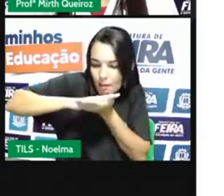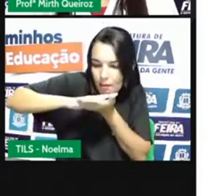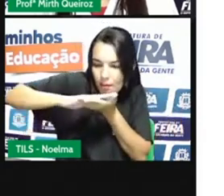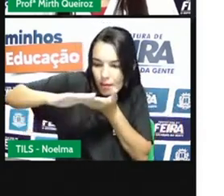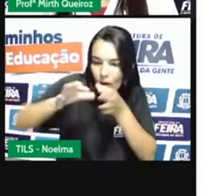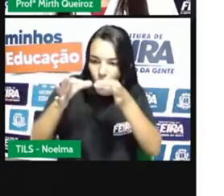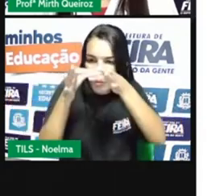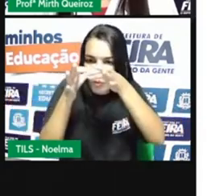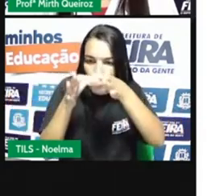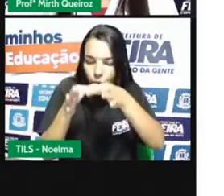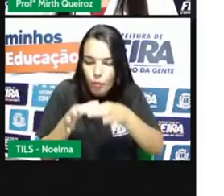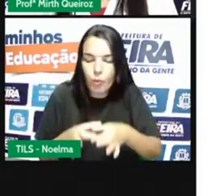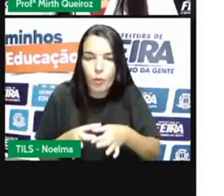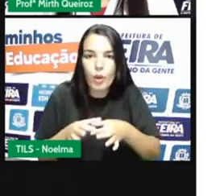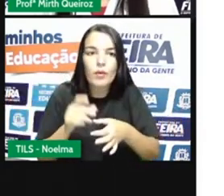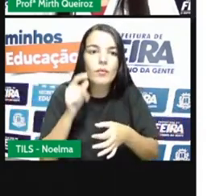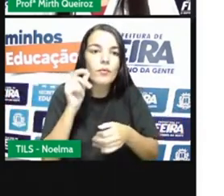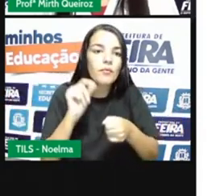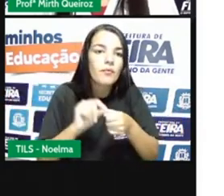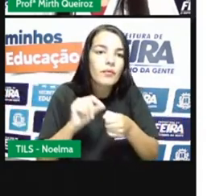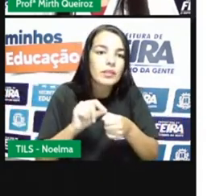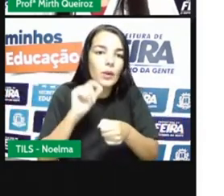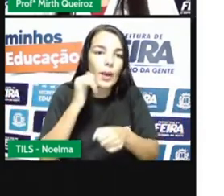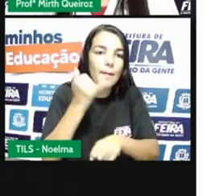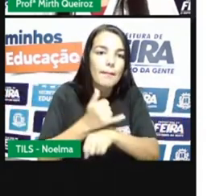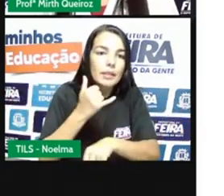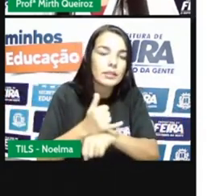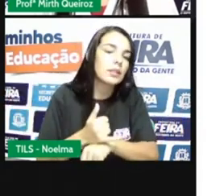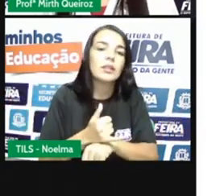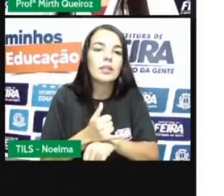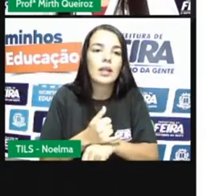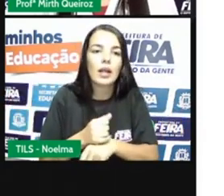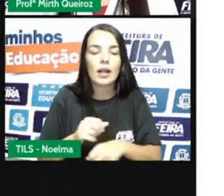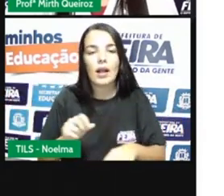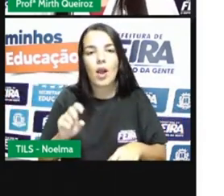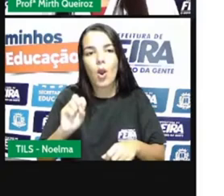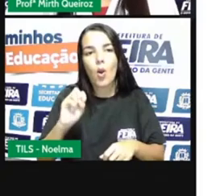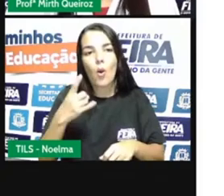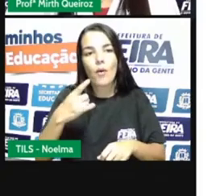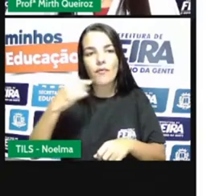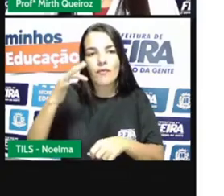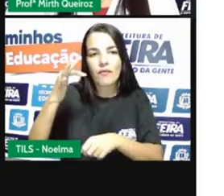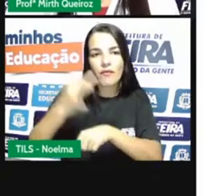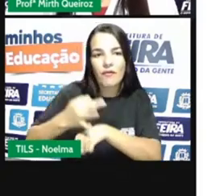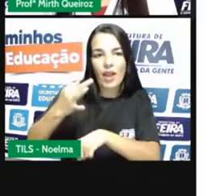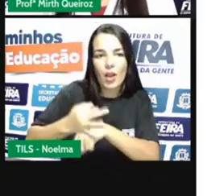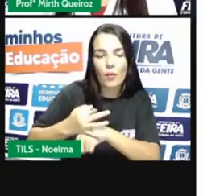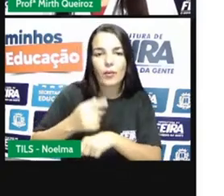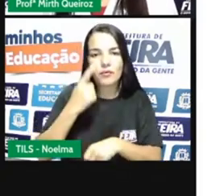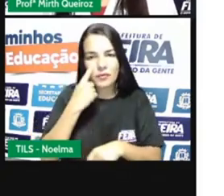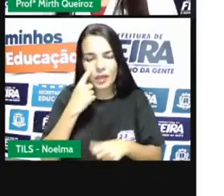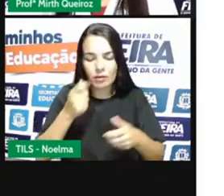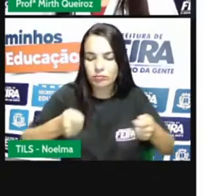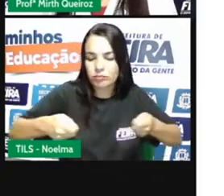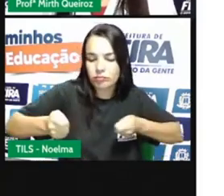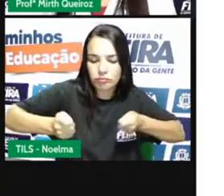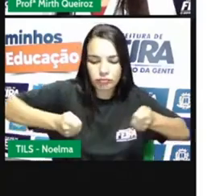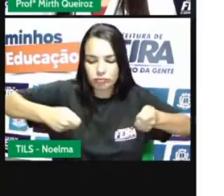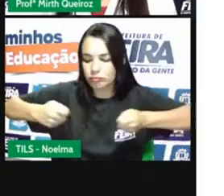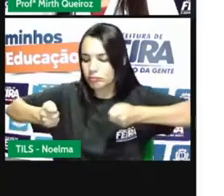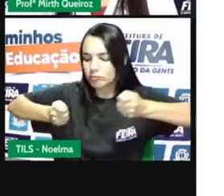cônica, feita de madeira ou de metal. Praticamente, por um pequeno número de escravos. A lavra, então,